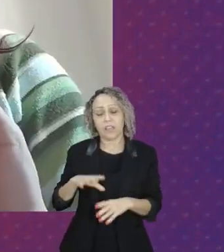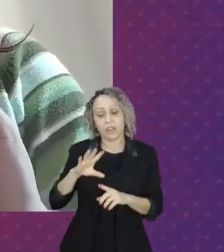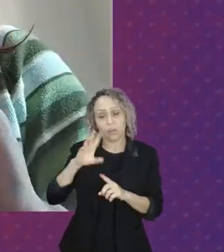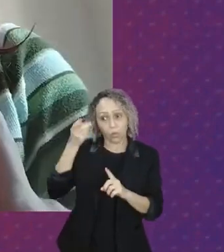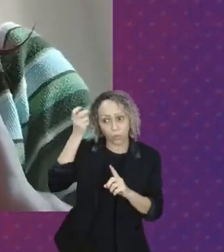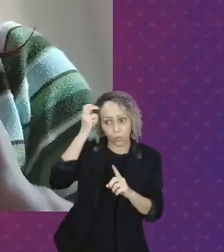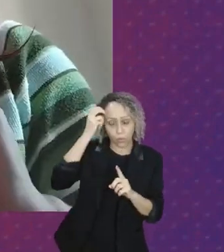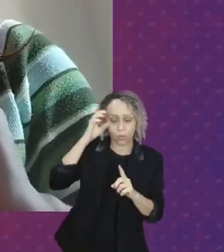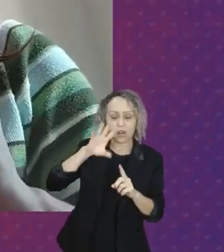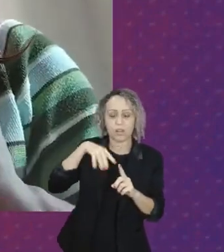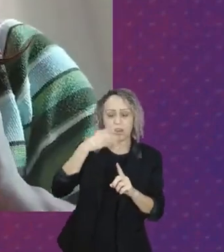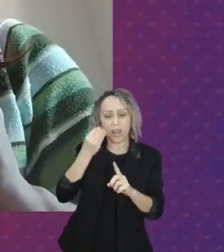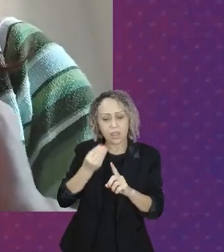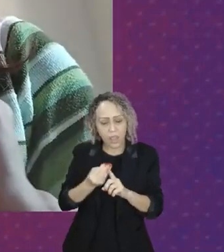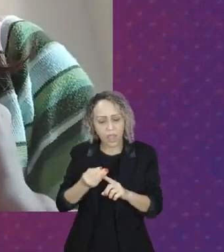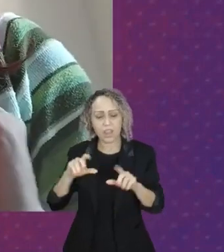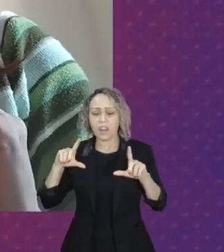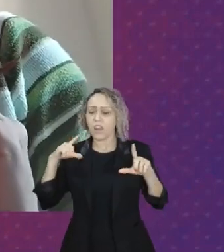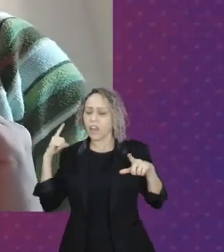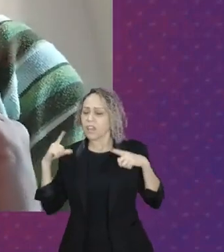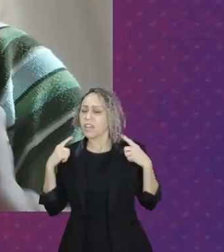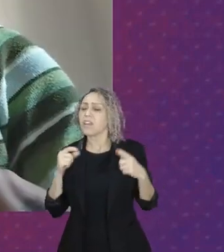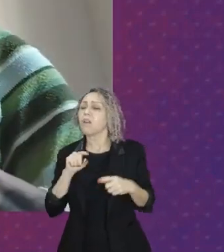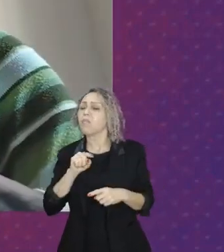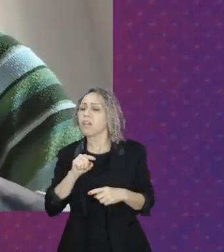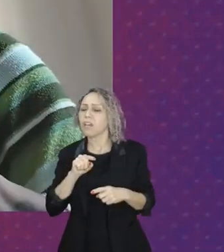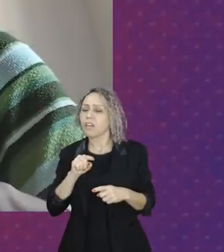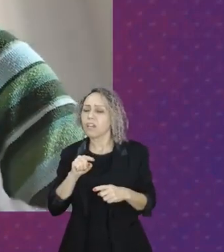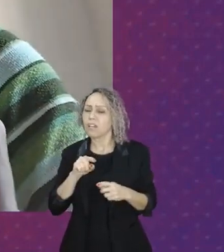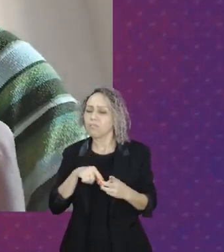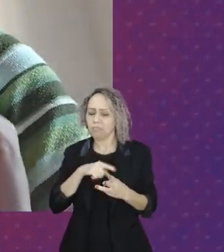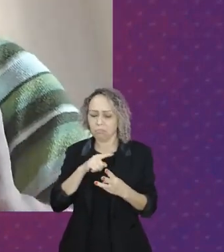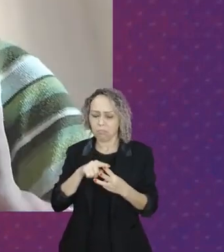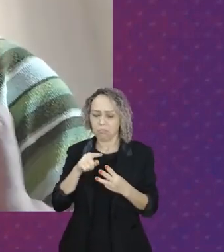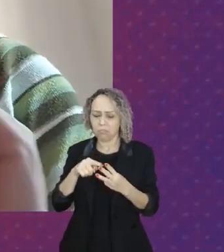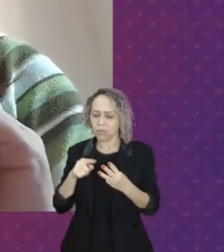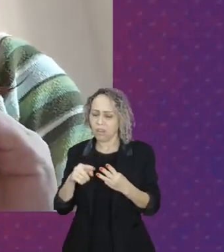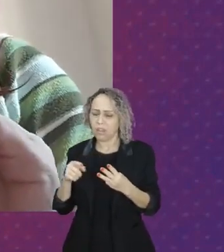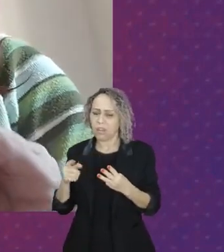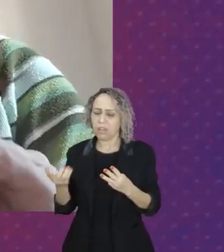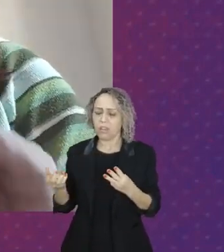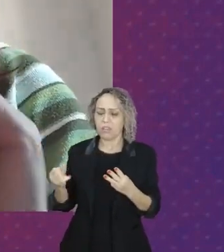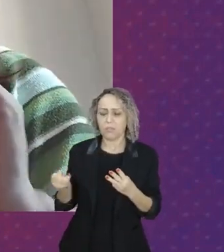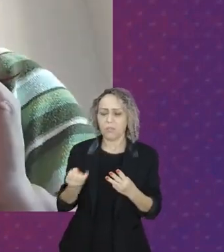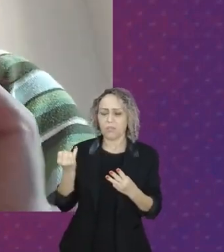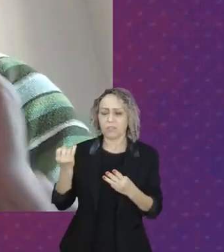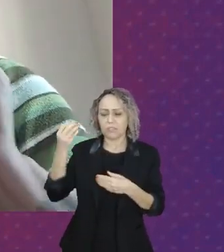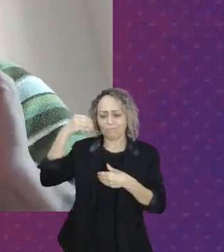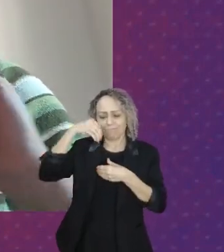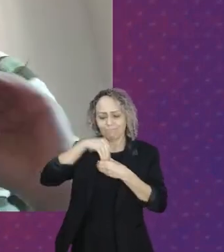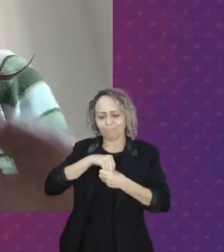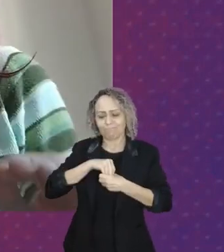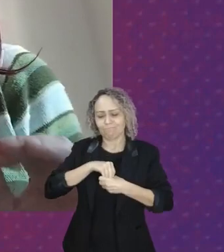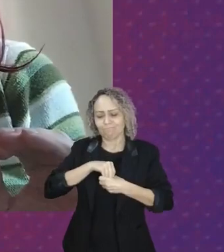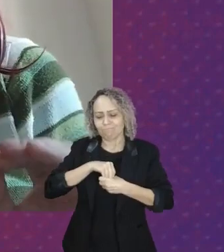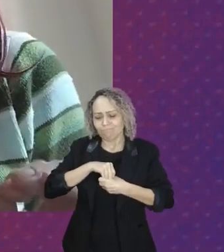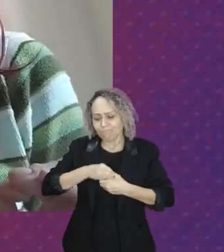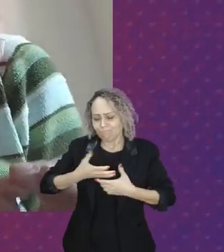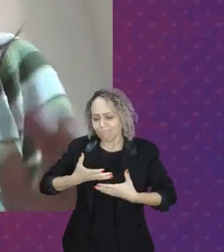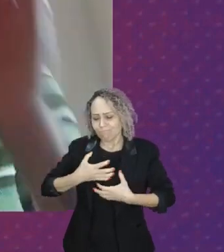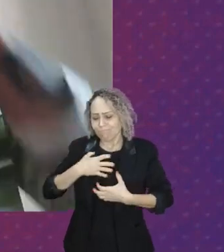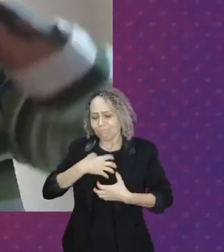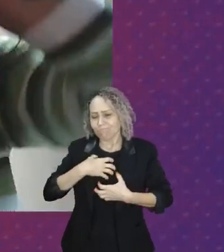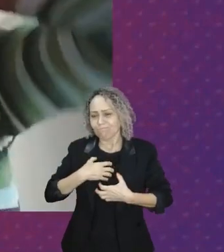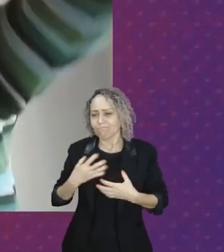Então, a história das mulheres dentro de qualquer espaço que seja um espaço de